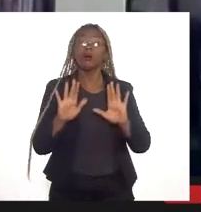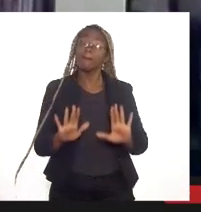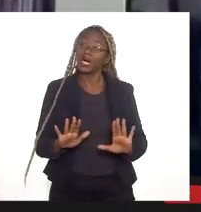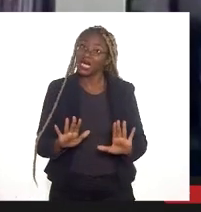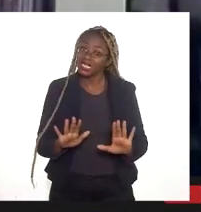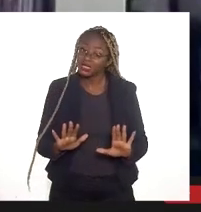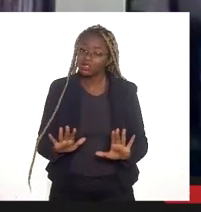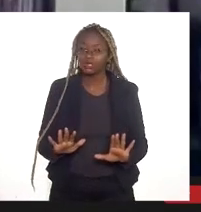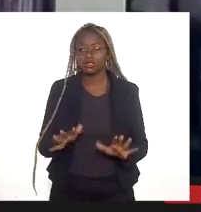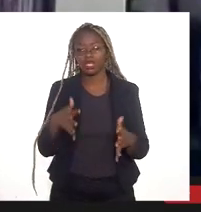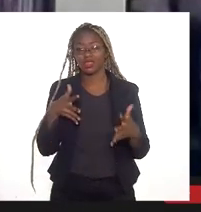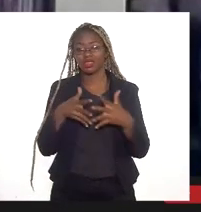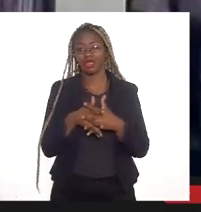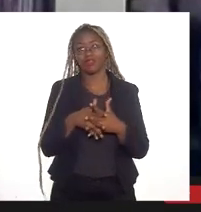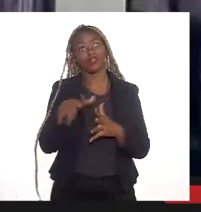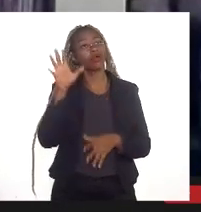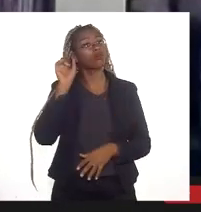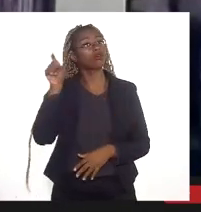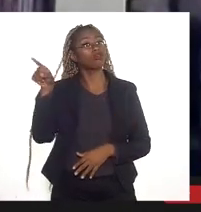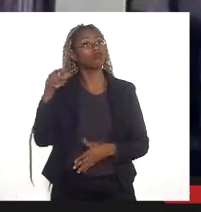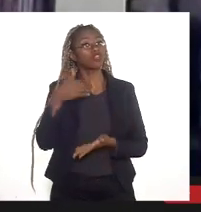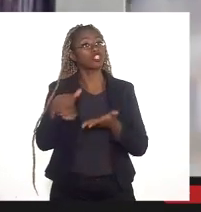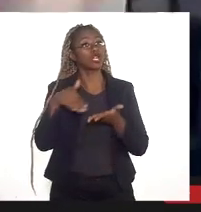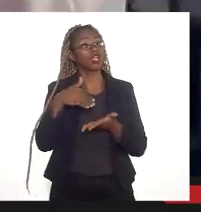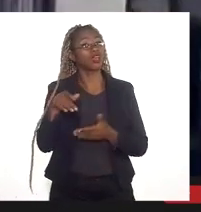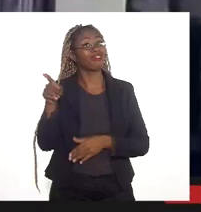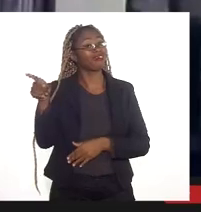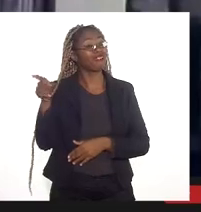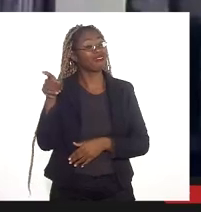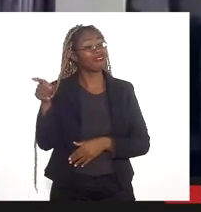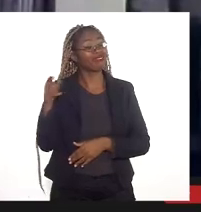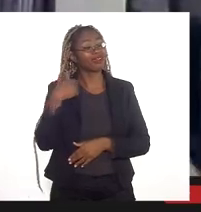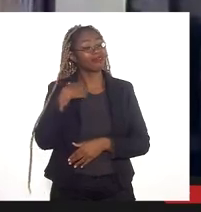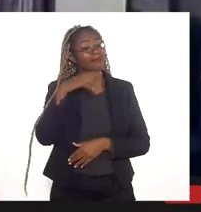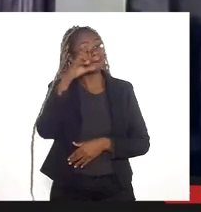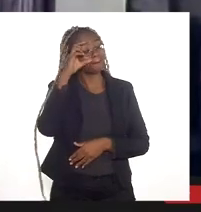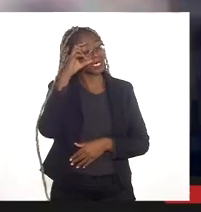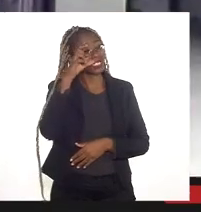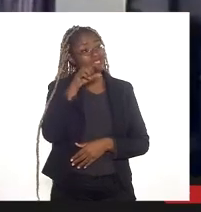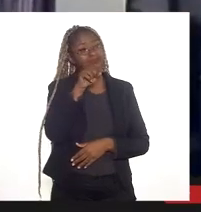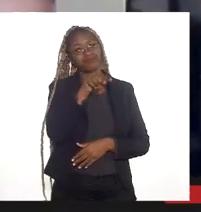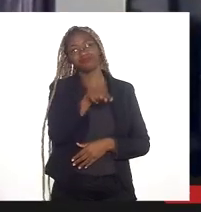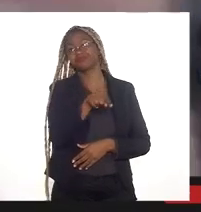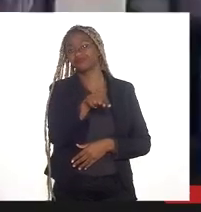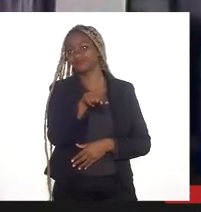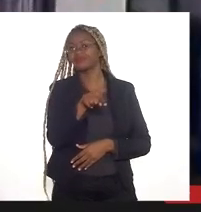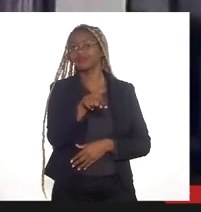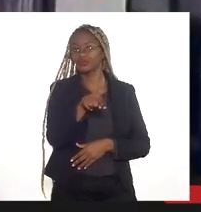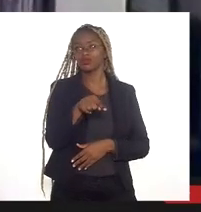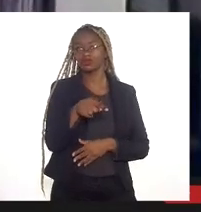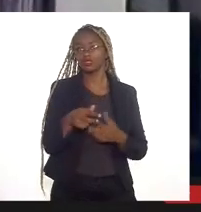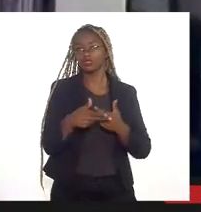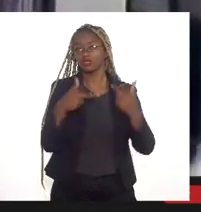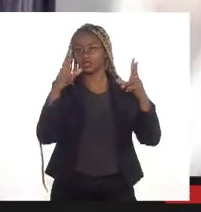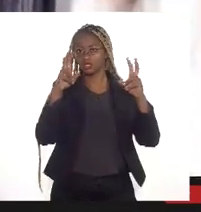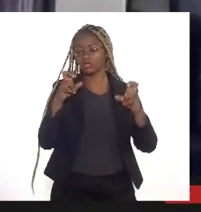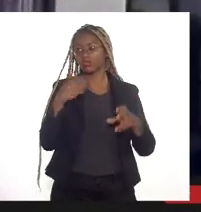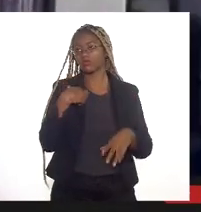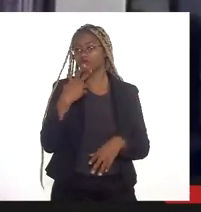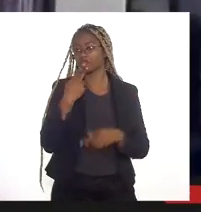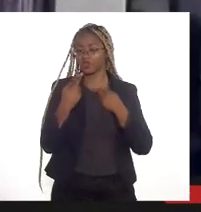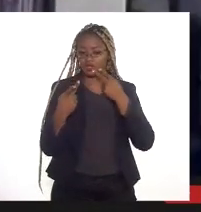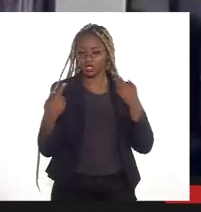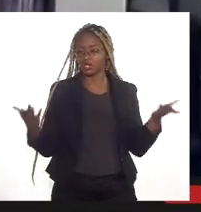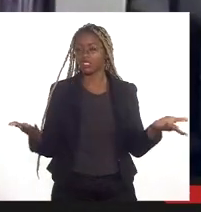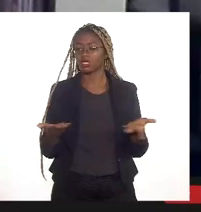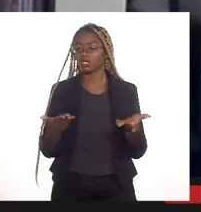pela intervenção que ouvi do secretário me chamou a atenção, esse aspecto que eu estou abordando agora. De maneira